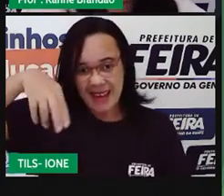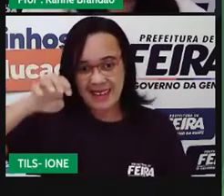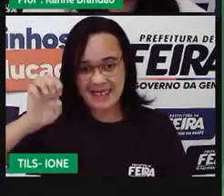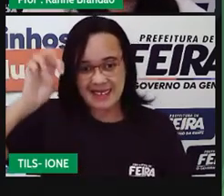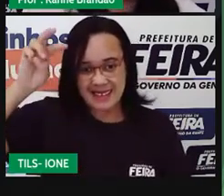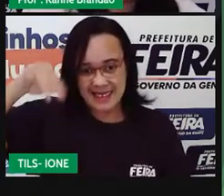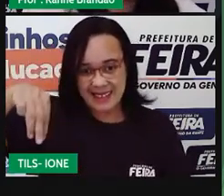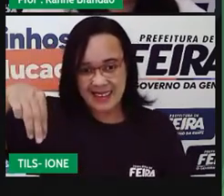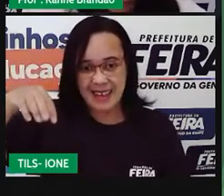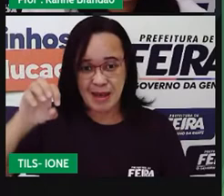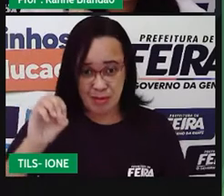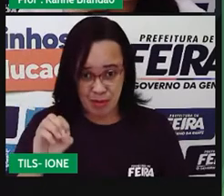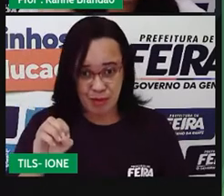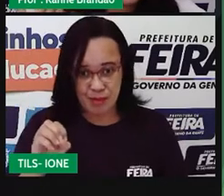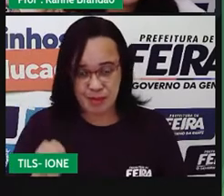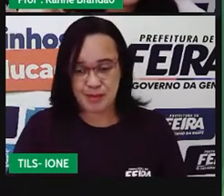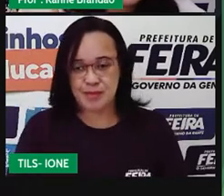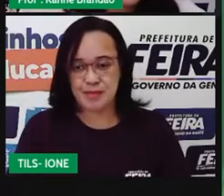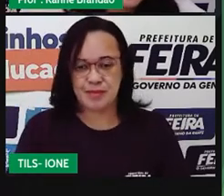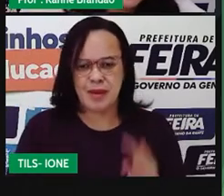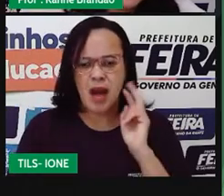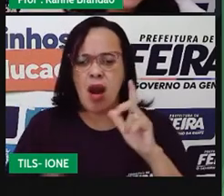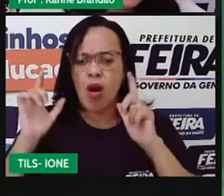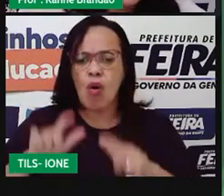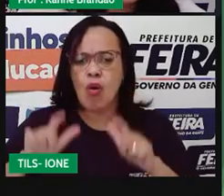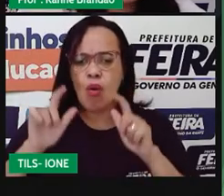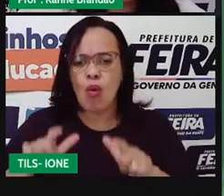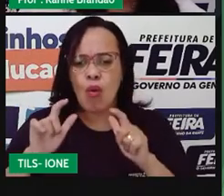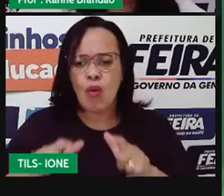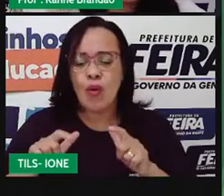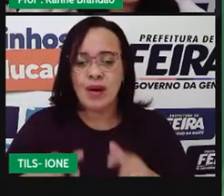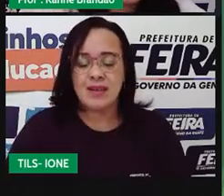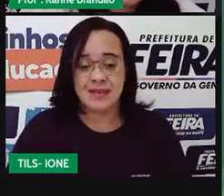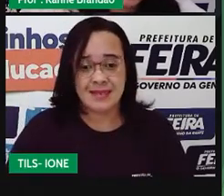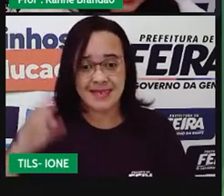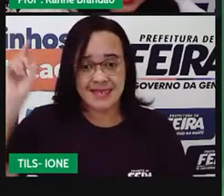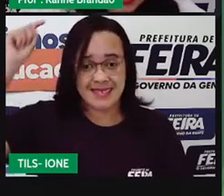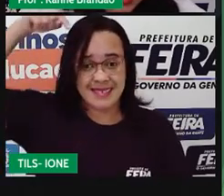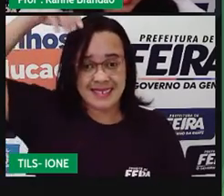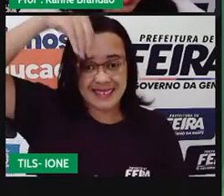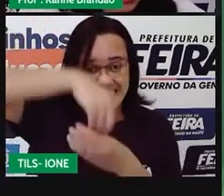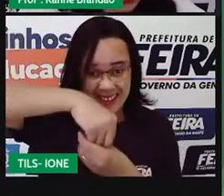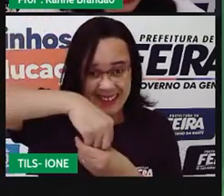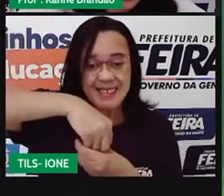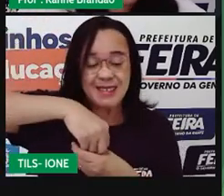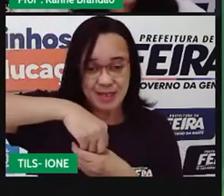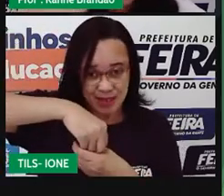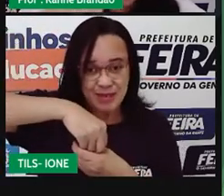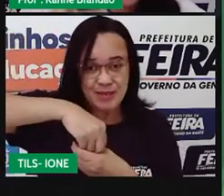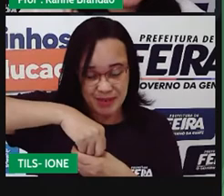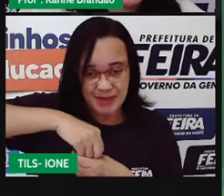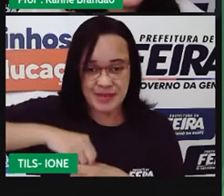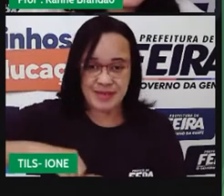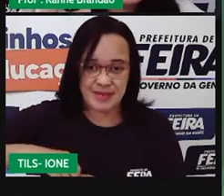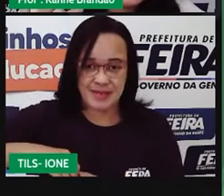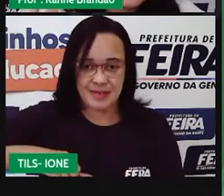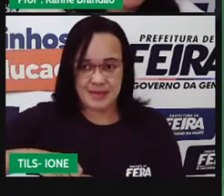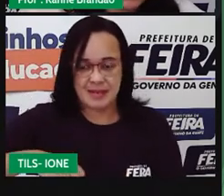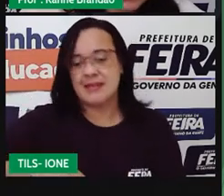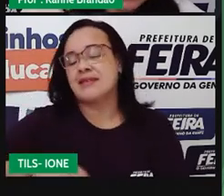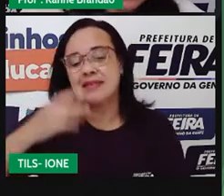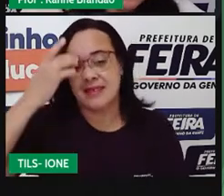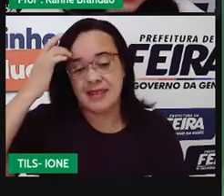Do filme Procurando Nemo. Eles moram onde? Eles moram dentro, né? Sobre uma